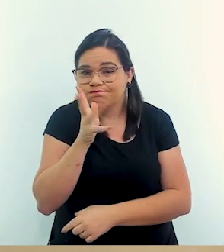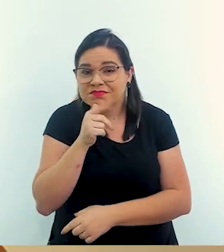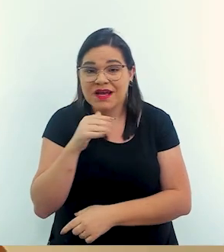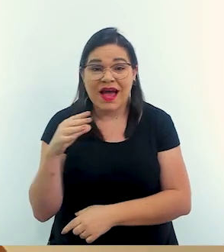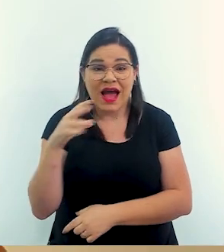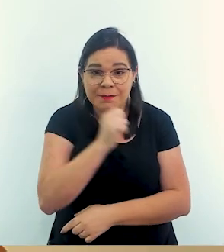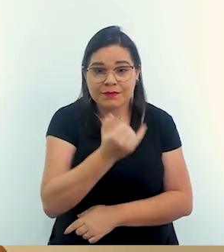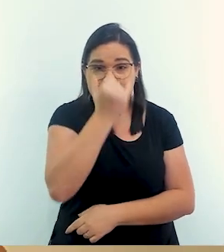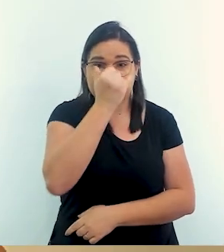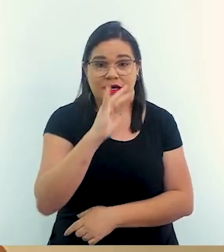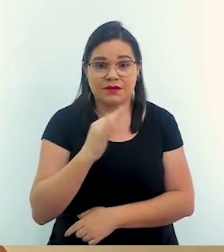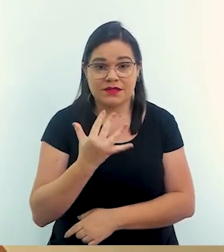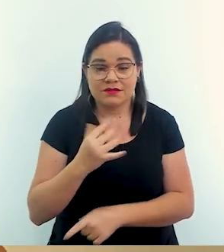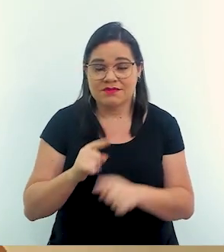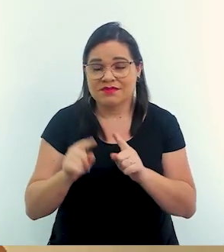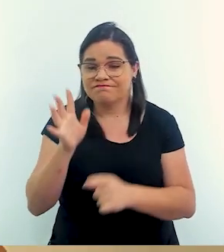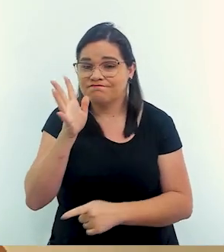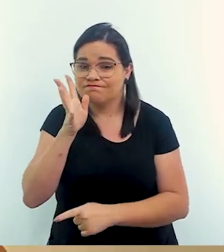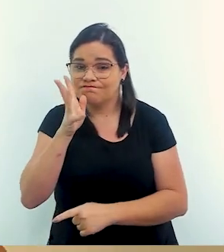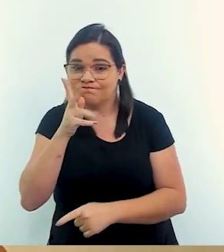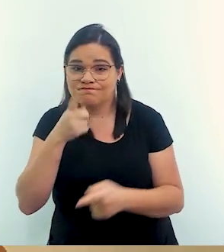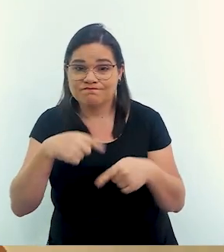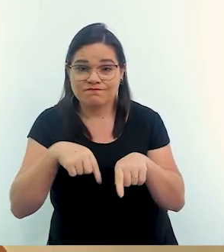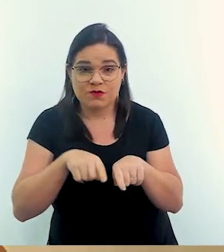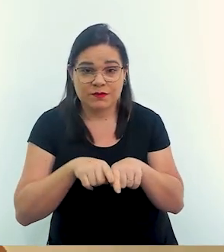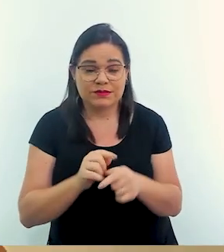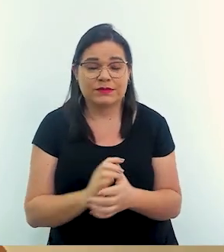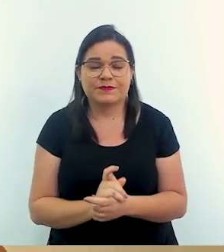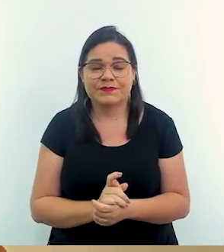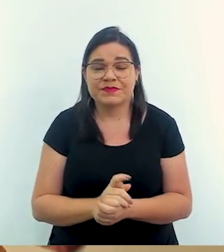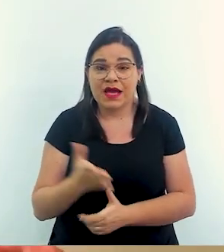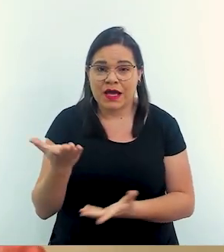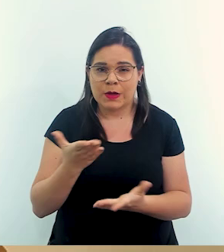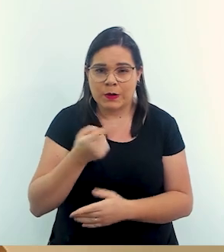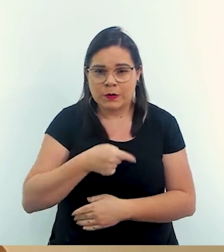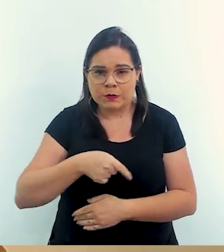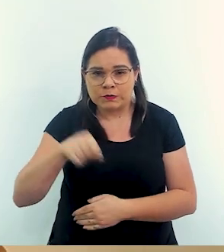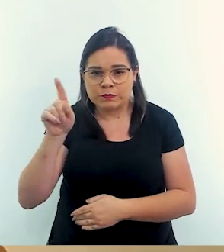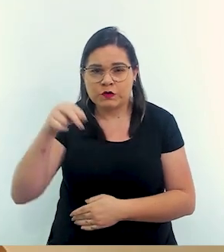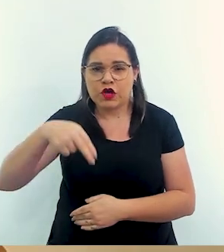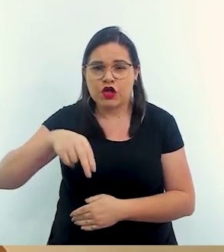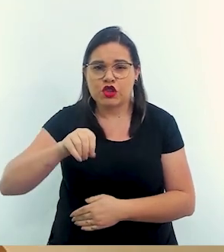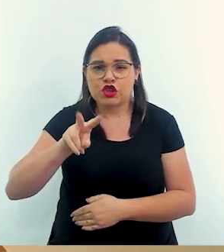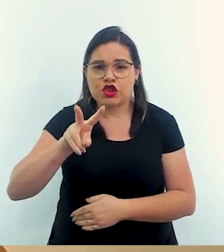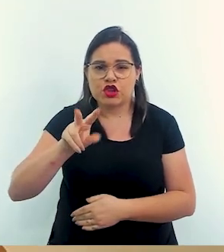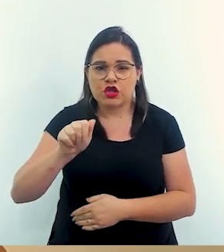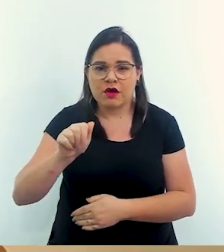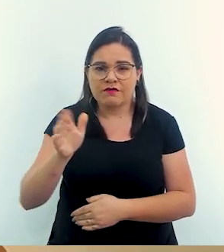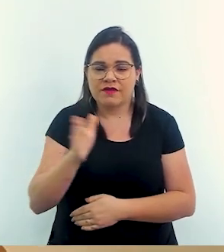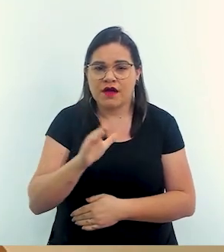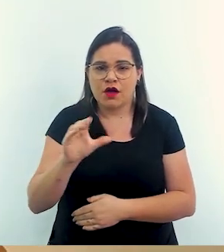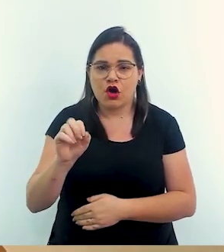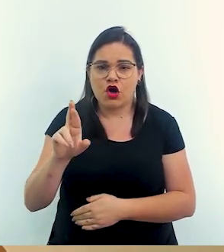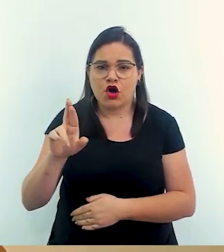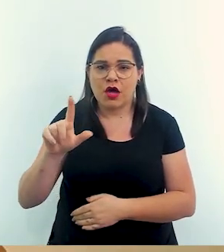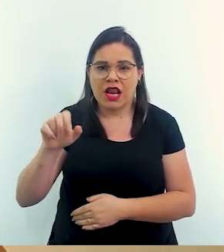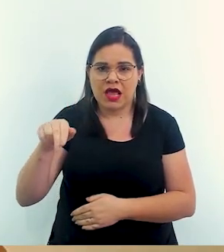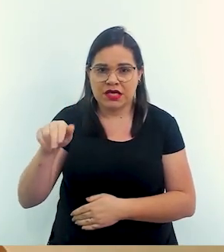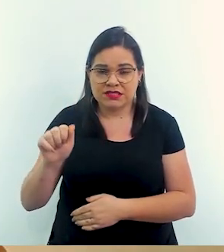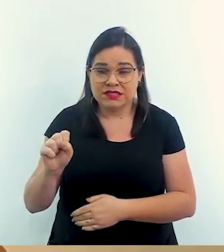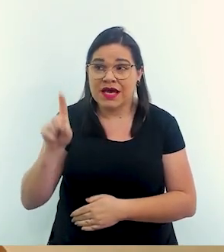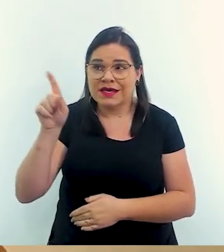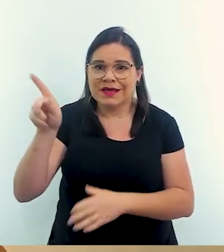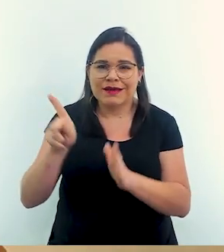né, Leo? Para a gente fazer um comparativo, Thalia, eu estive agora em Nova Orleans, New Orleans, que foi atingida pelo Katrina,